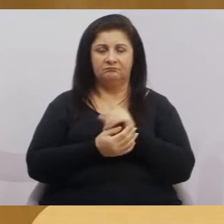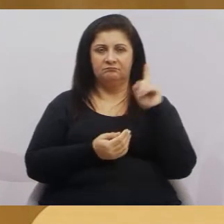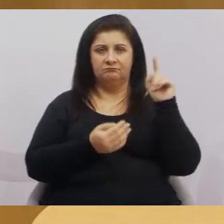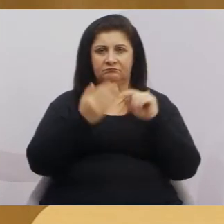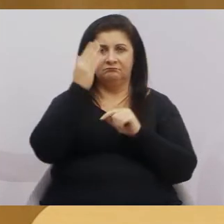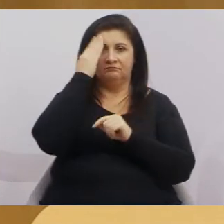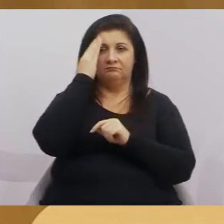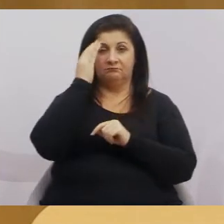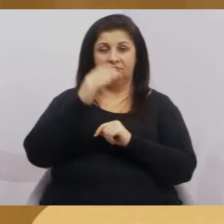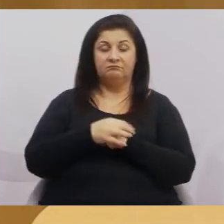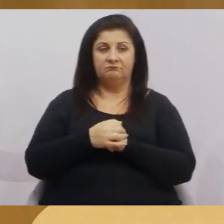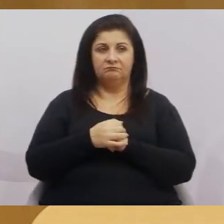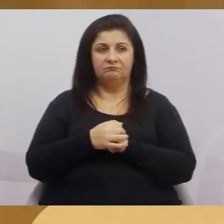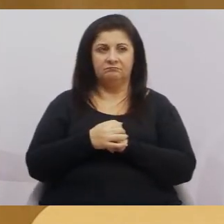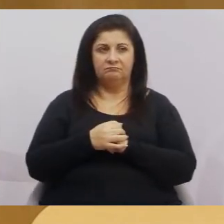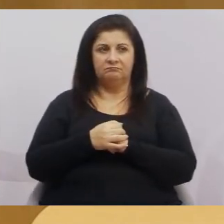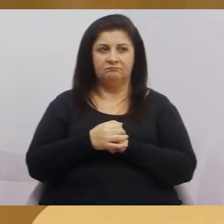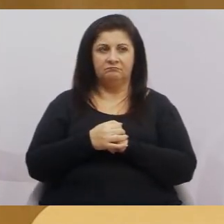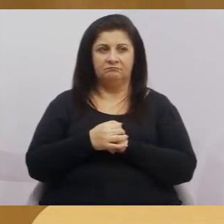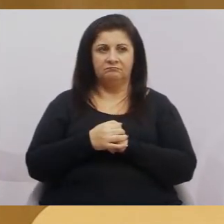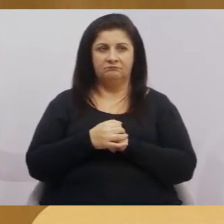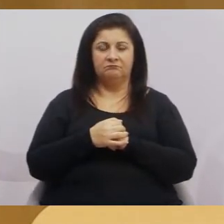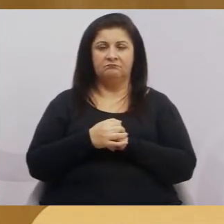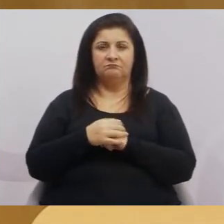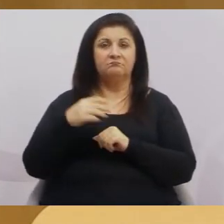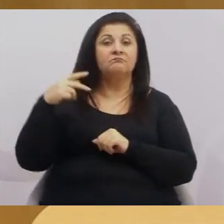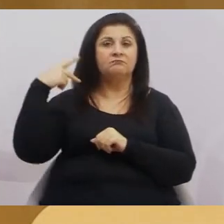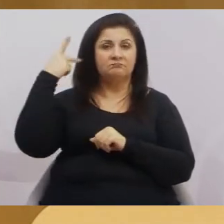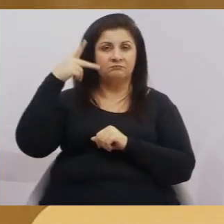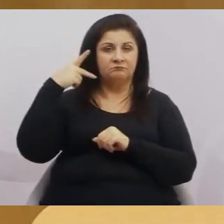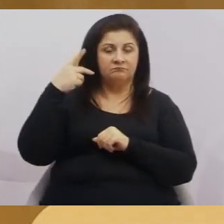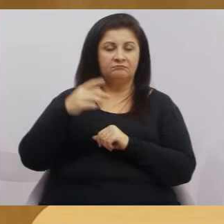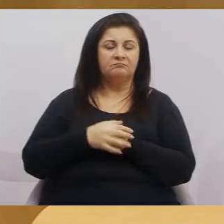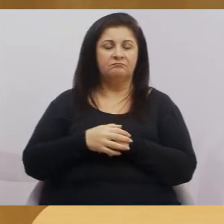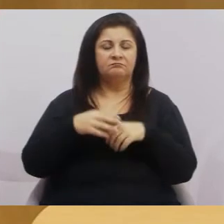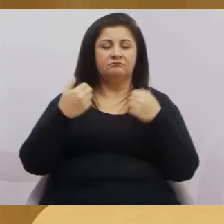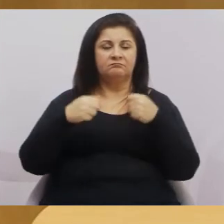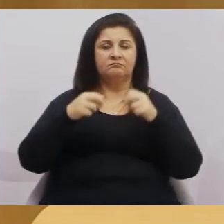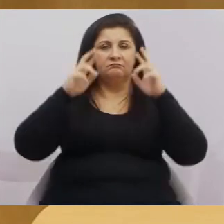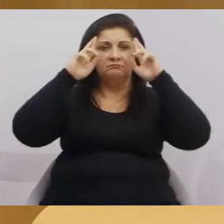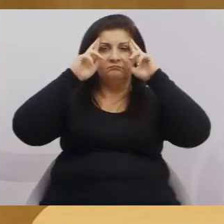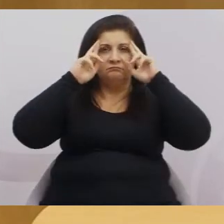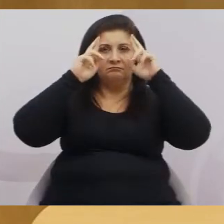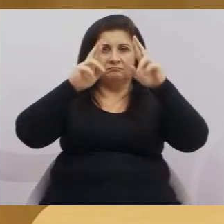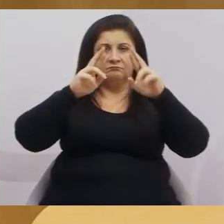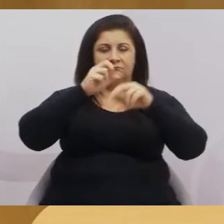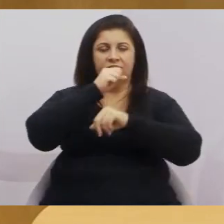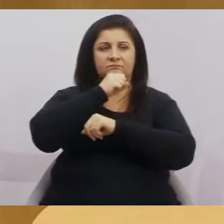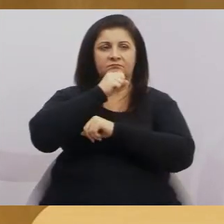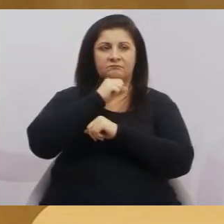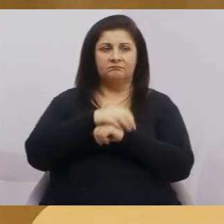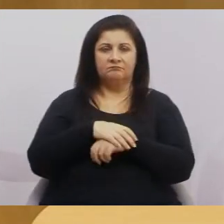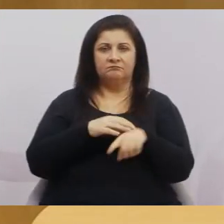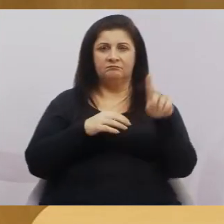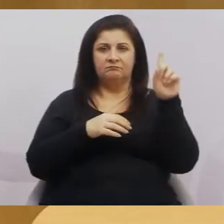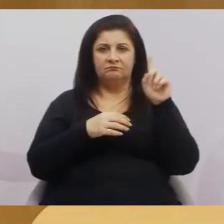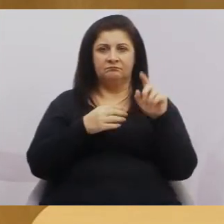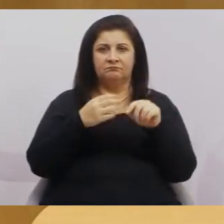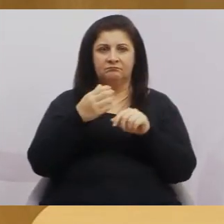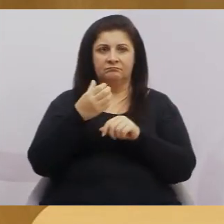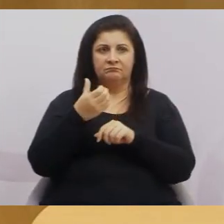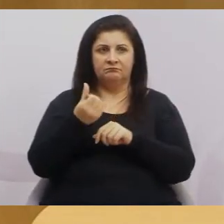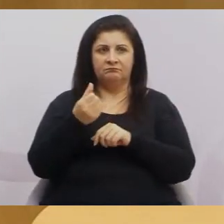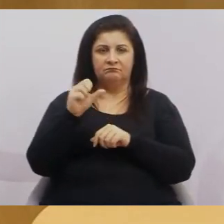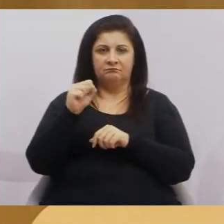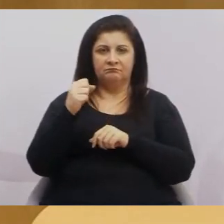que até mesmo os vereadores aí têm que respeitar os idosos. Eu tenho 68 anos, eu já